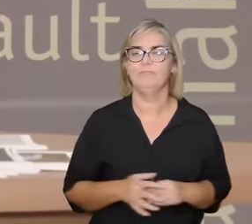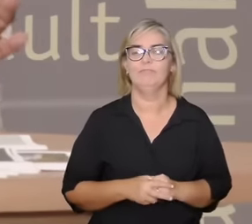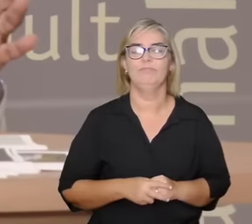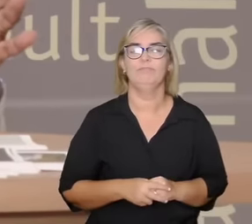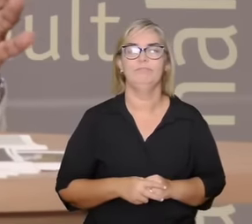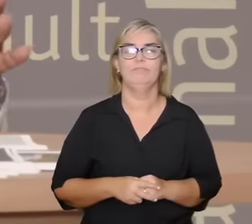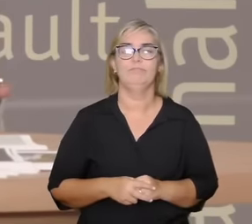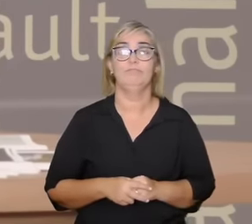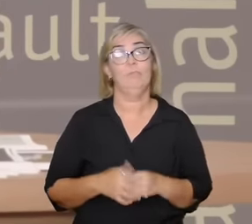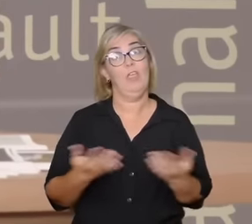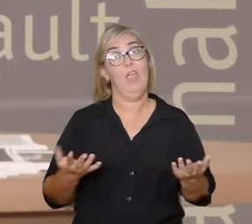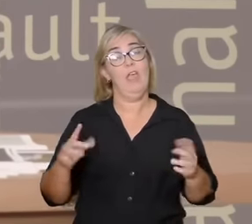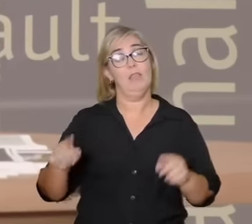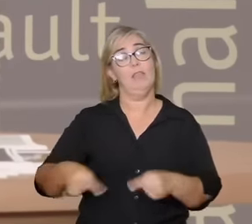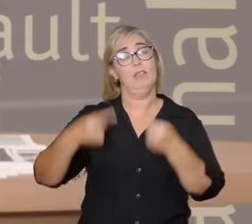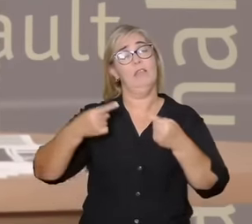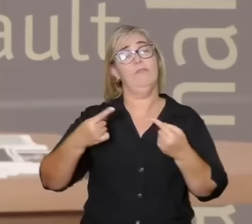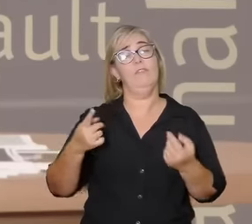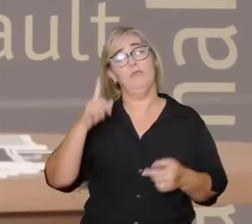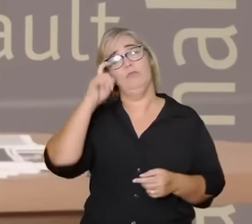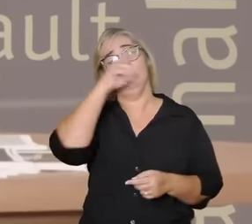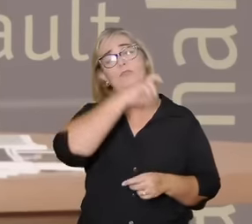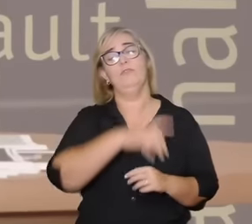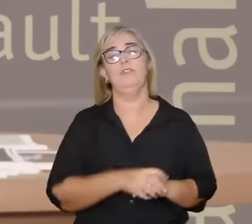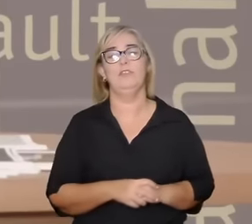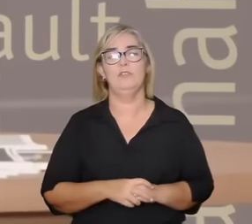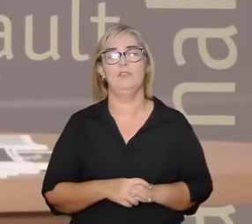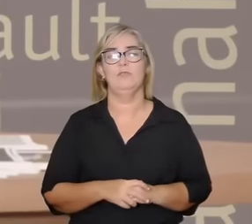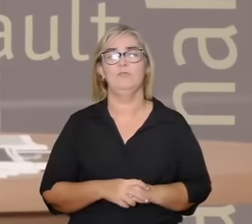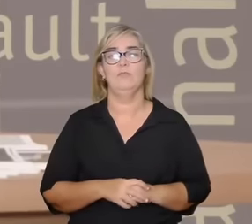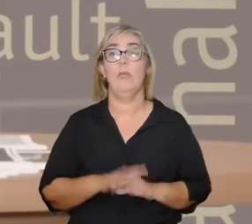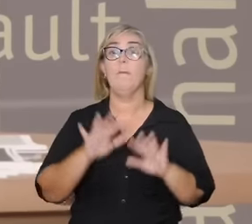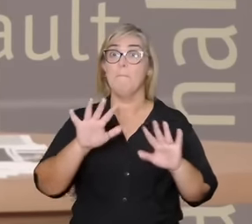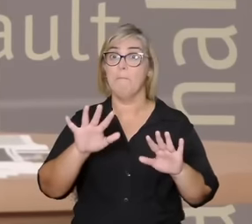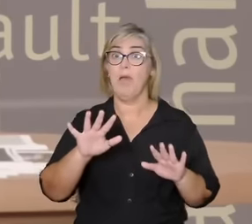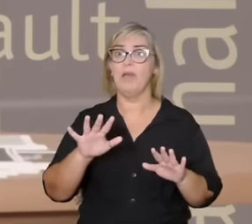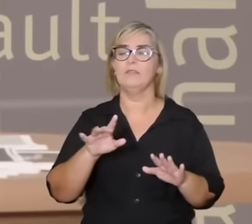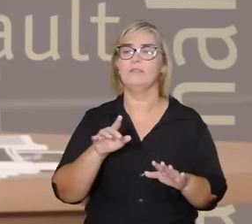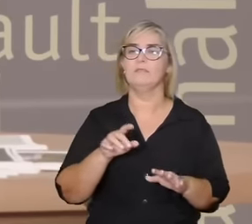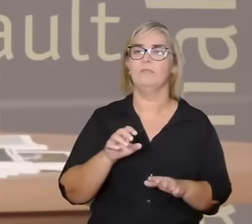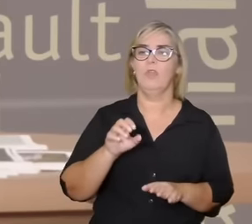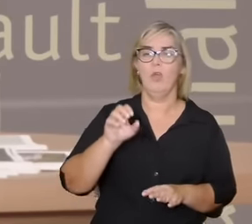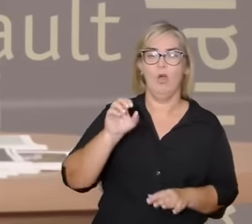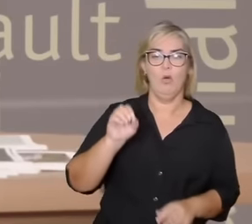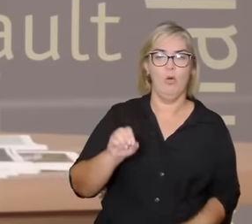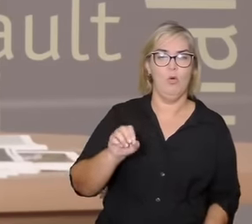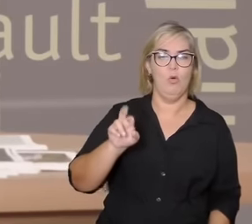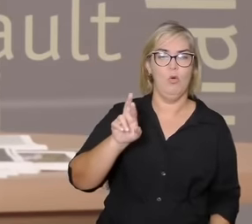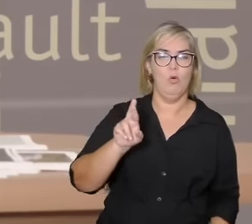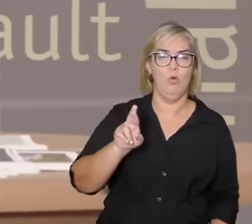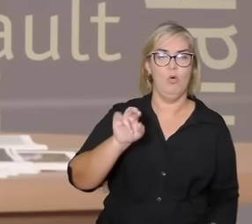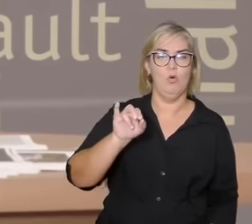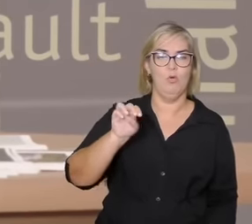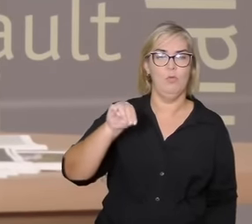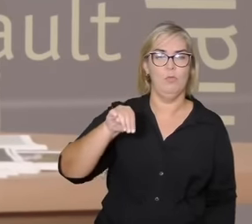e esse é o desafio e ele vai falar de todos os elementos ali um panorama e essa geopsicologia dele leva